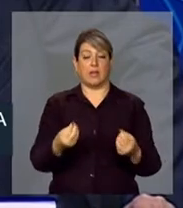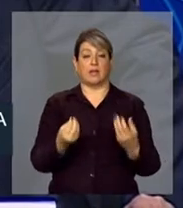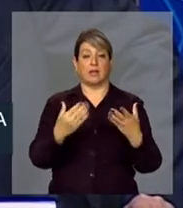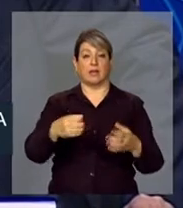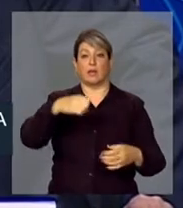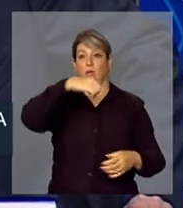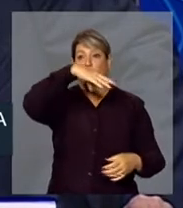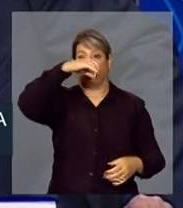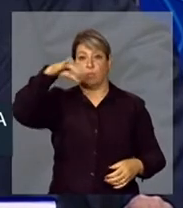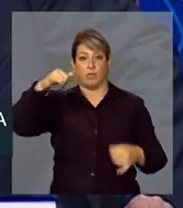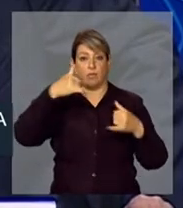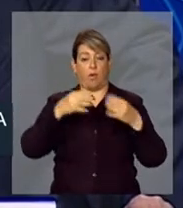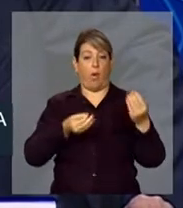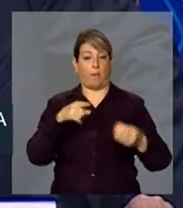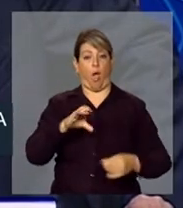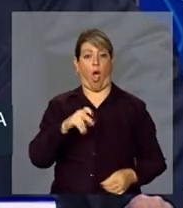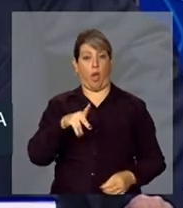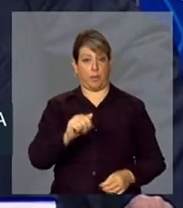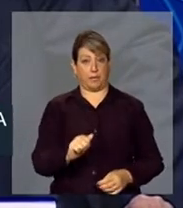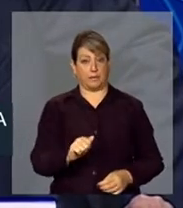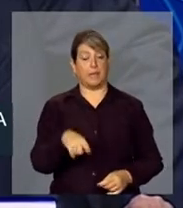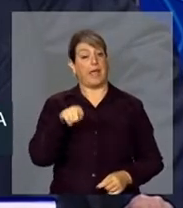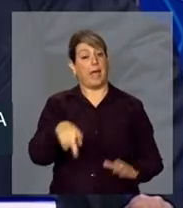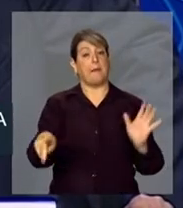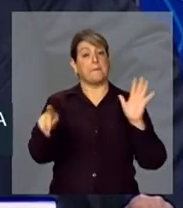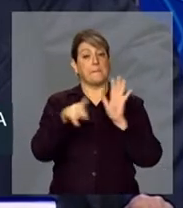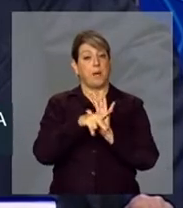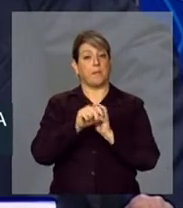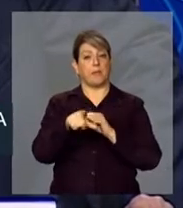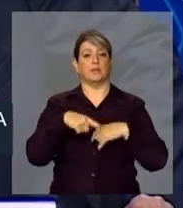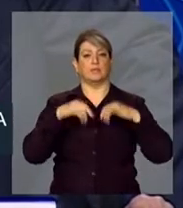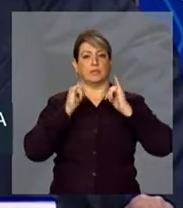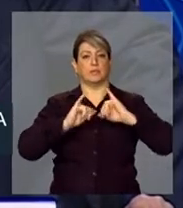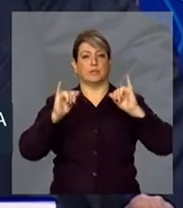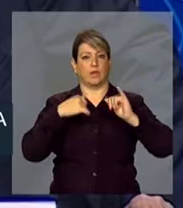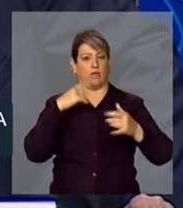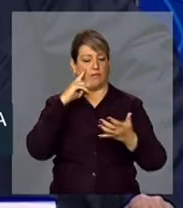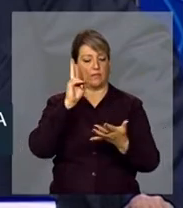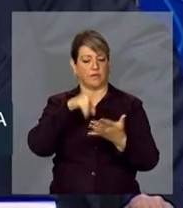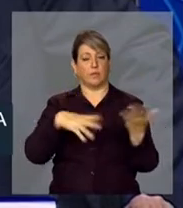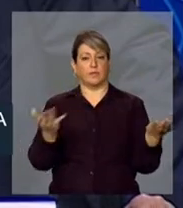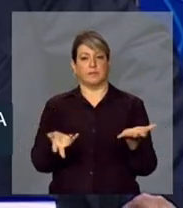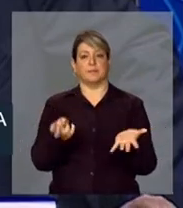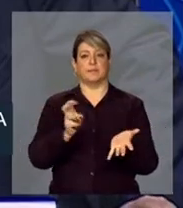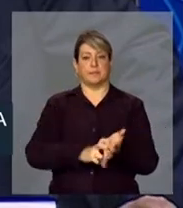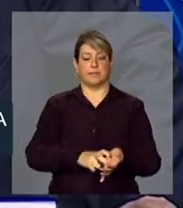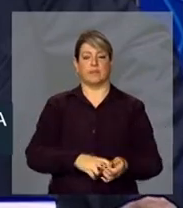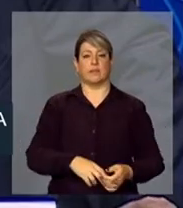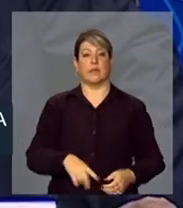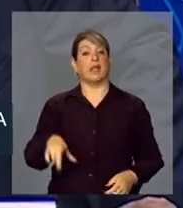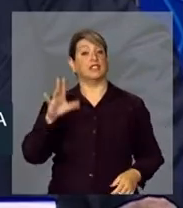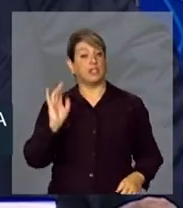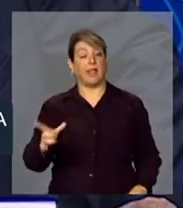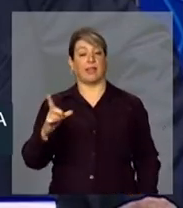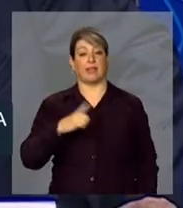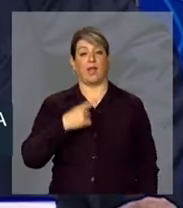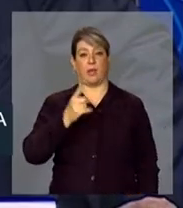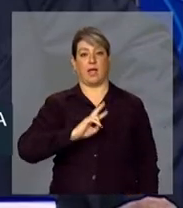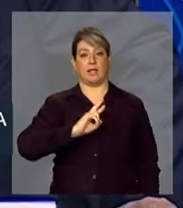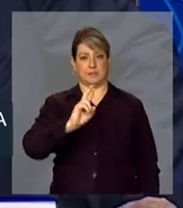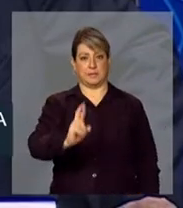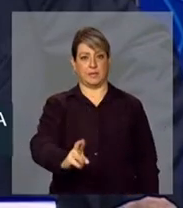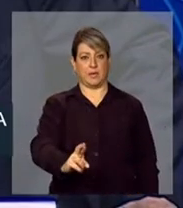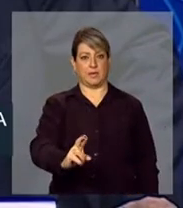energidade para a Copa. Na própria matéria, que foi divulgada, que eu li hoje pela manhã, já há uma resposta